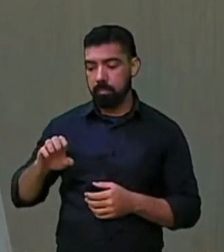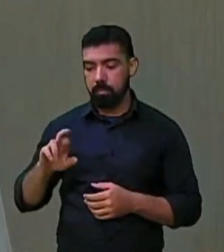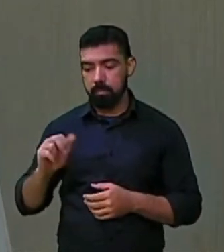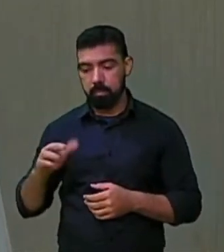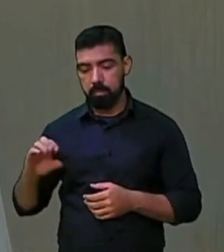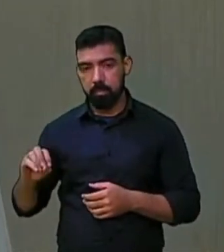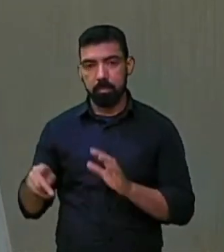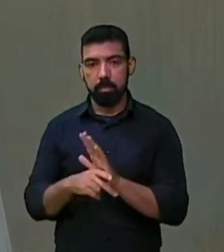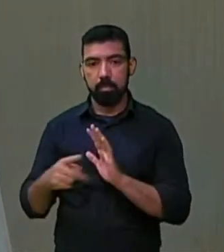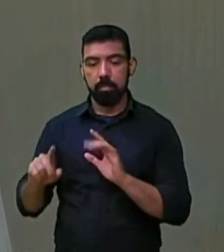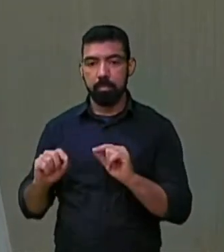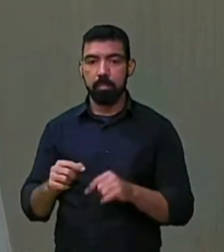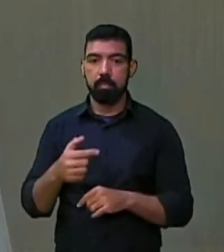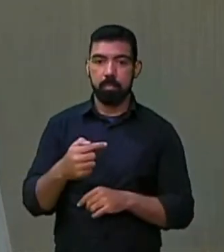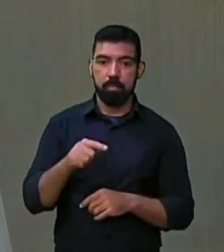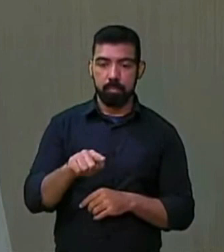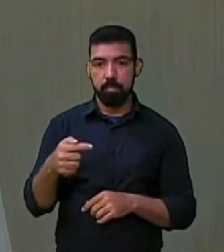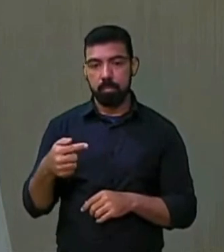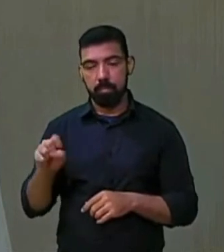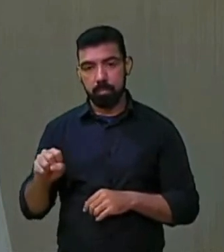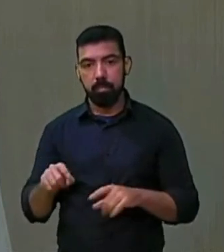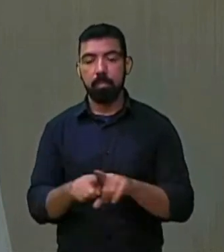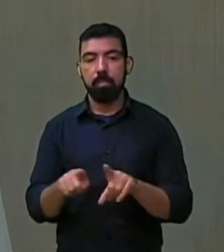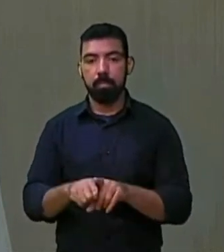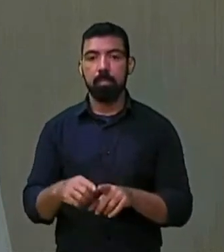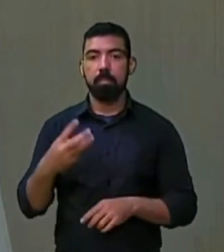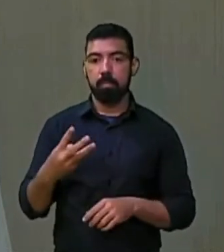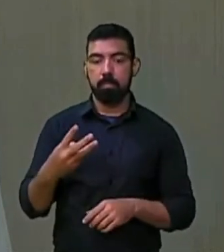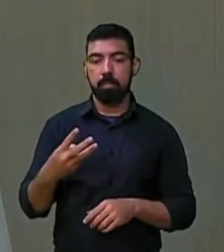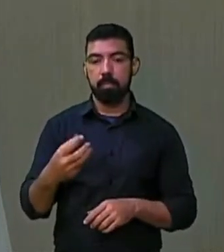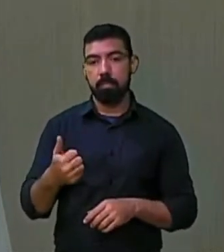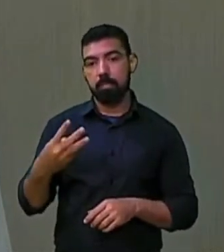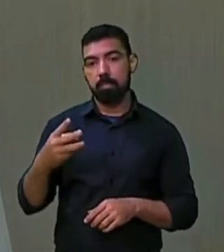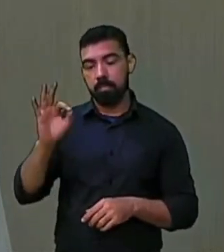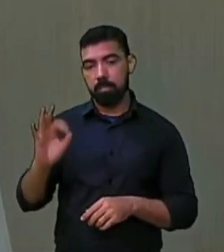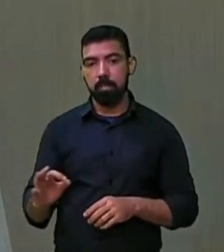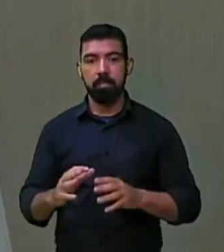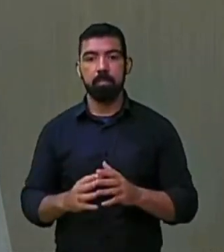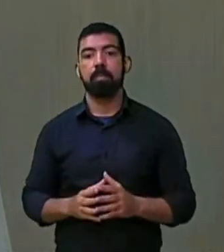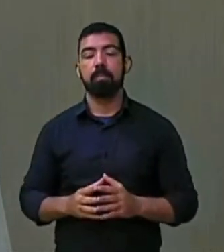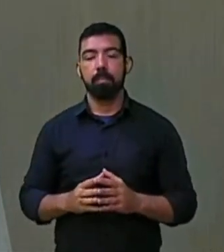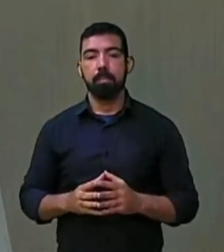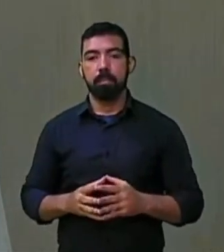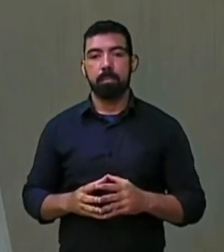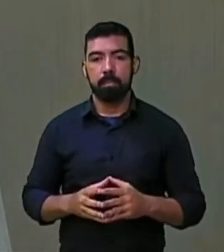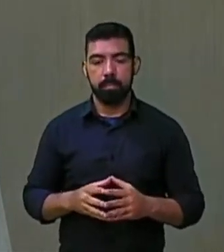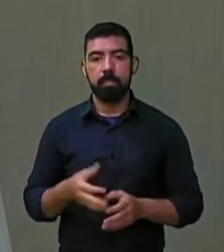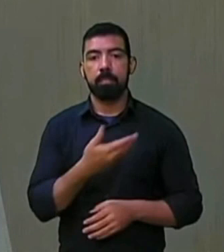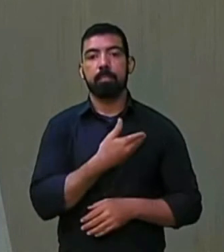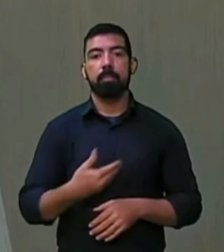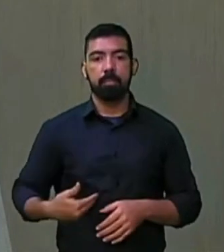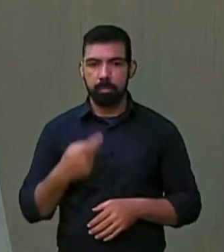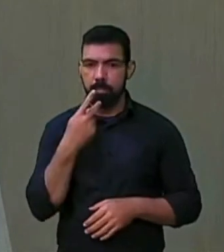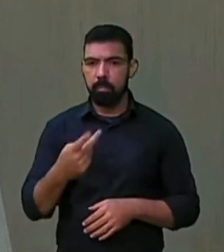respectivas serão de 7,78% e 13%. O governador